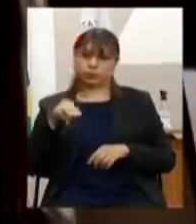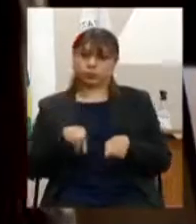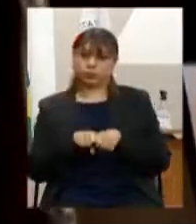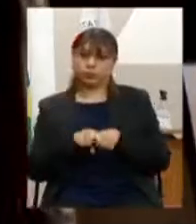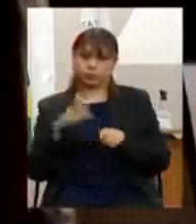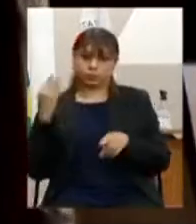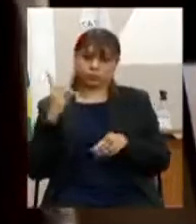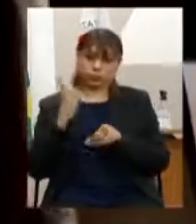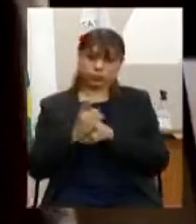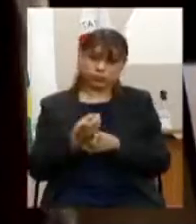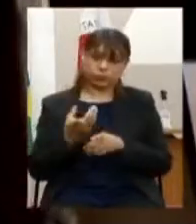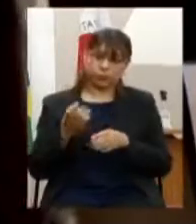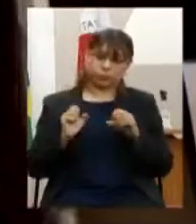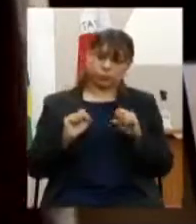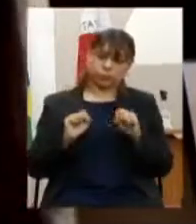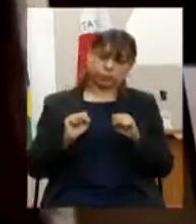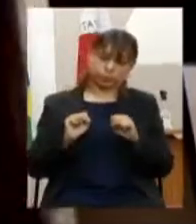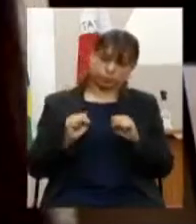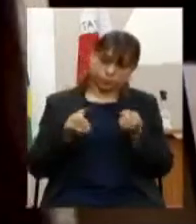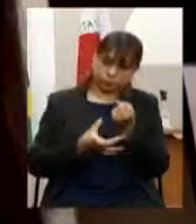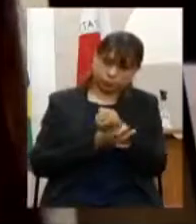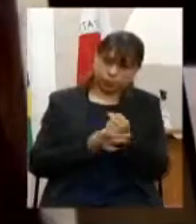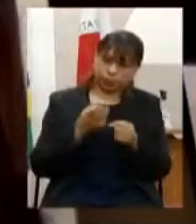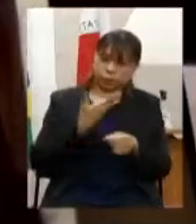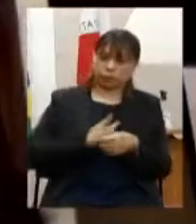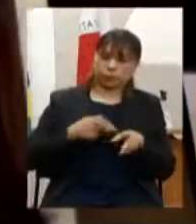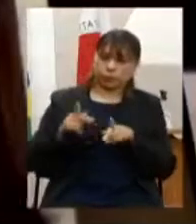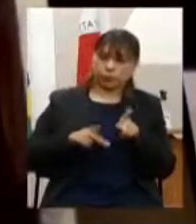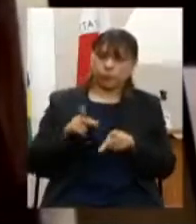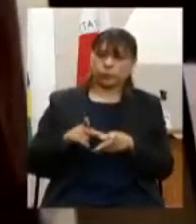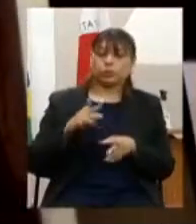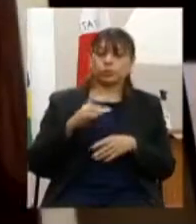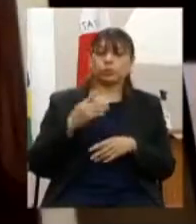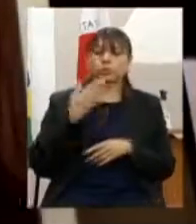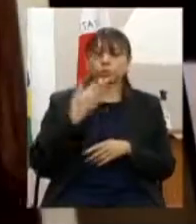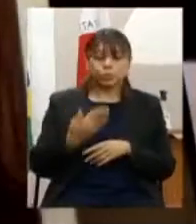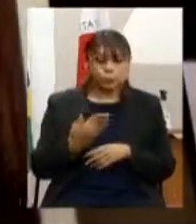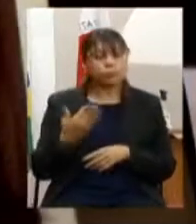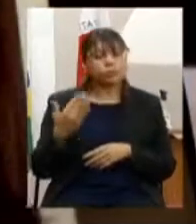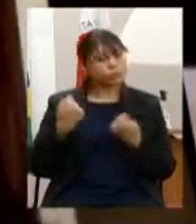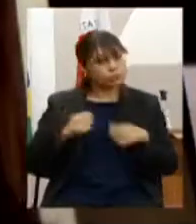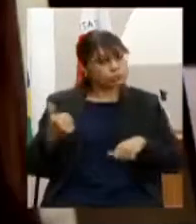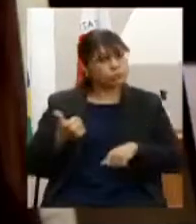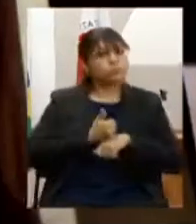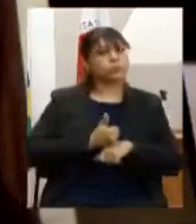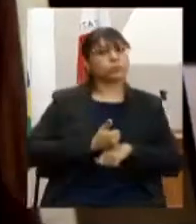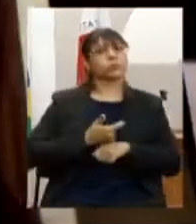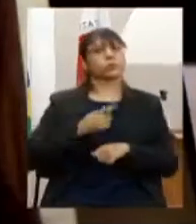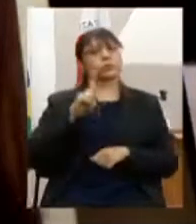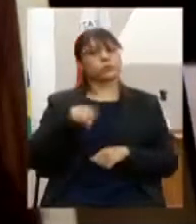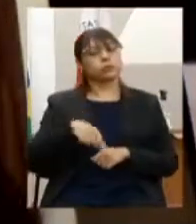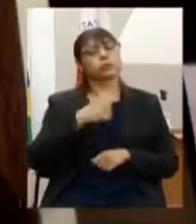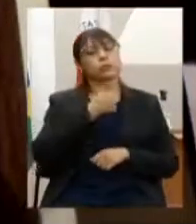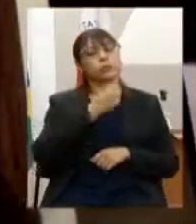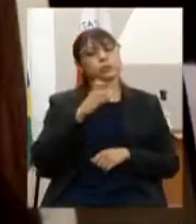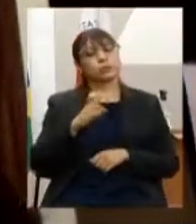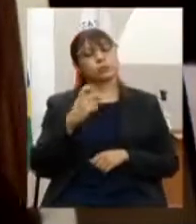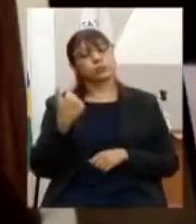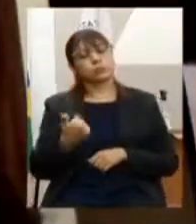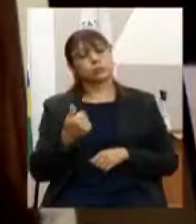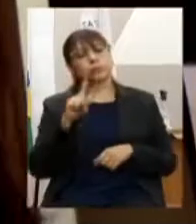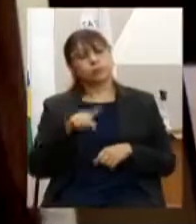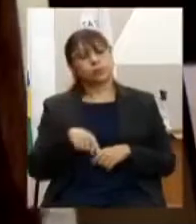pública pleiteamos a convocação dos 151 candidatos aprovados no concurso número 02